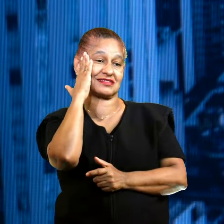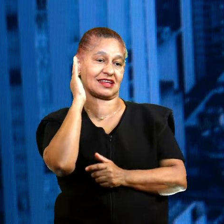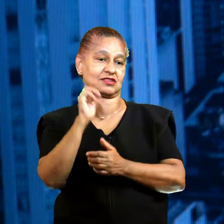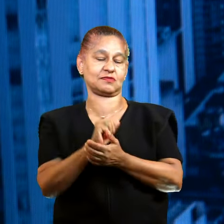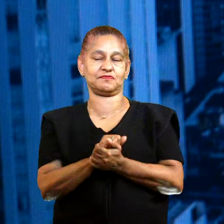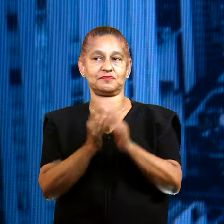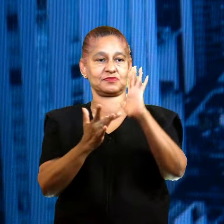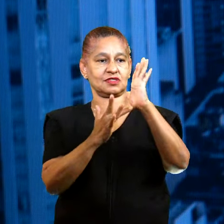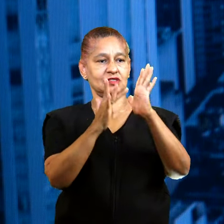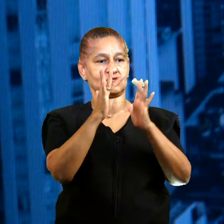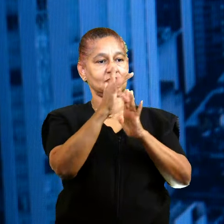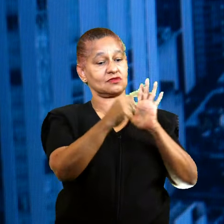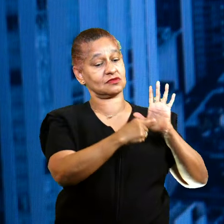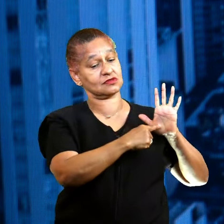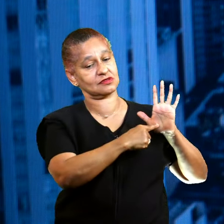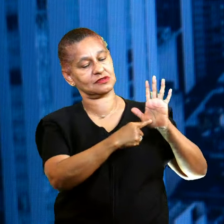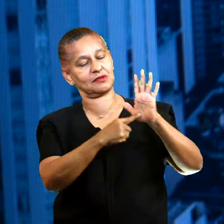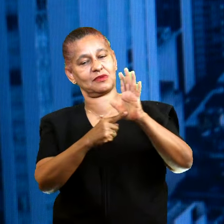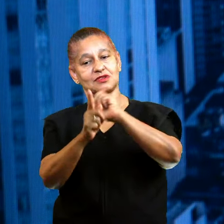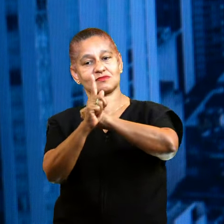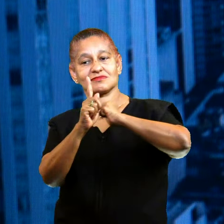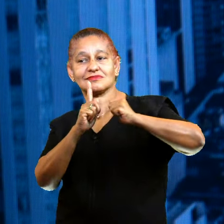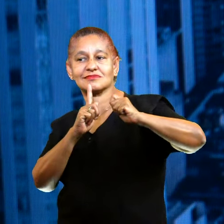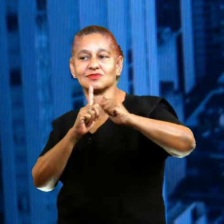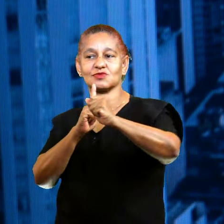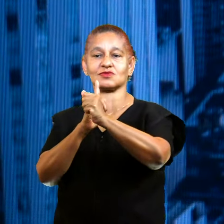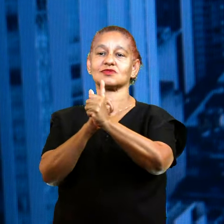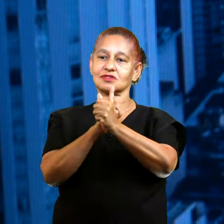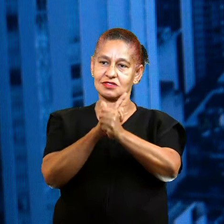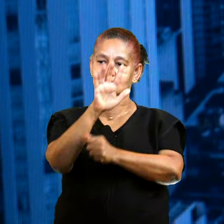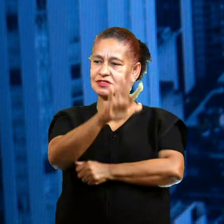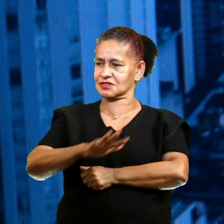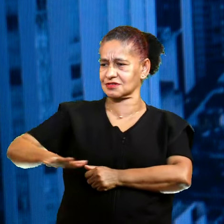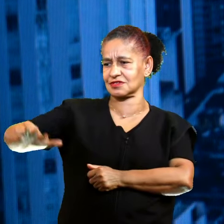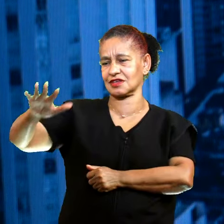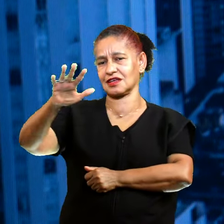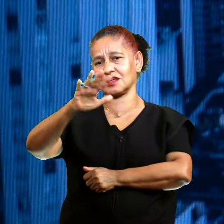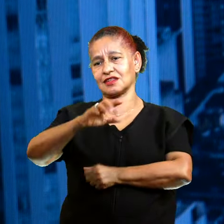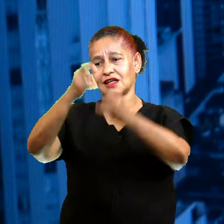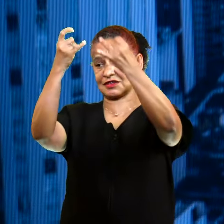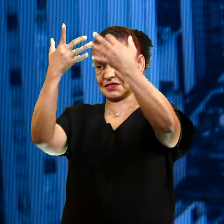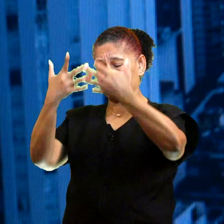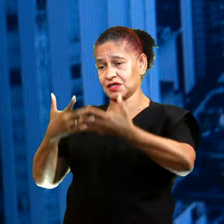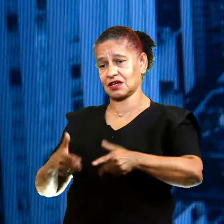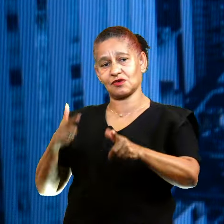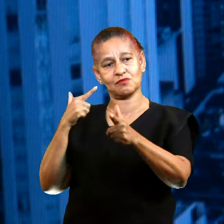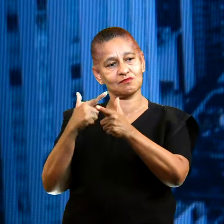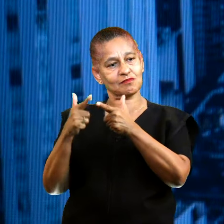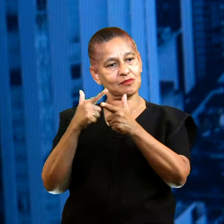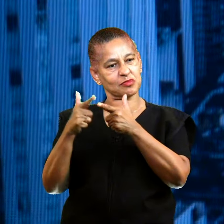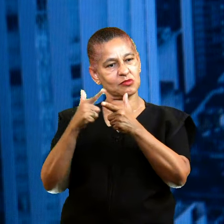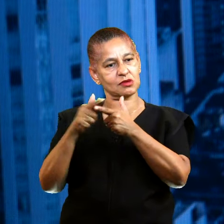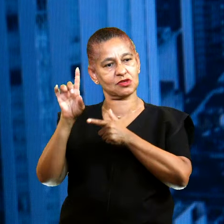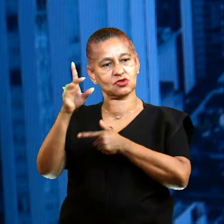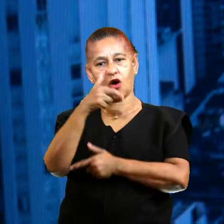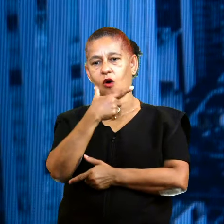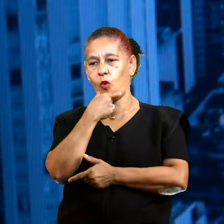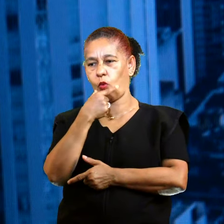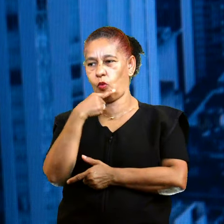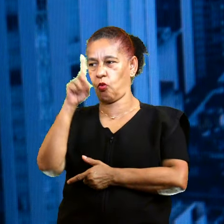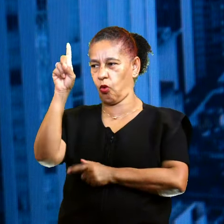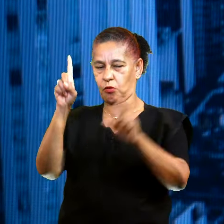Jesus se revela então nessa sociedade dizendo que o problema não era só aquele endemoniado.